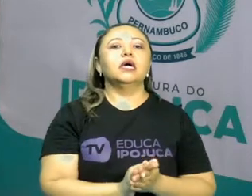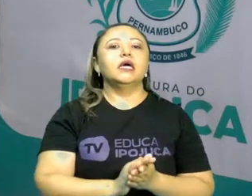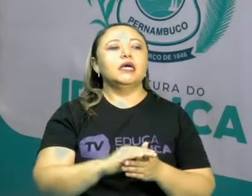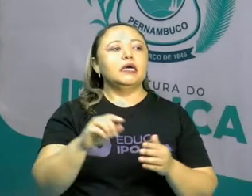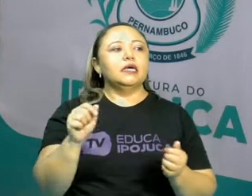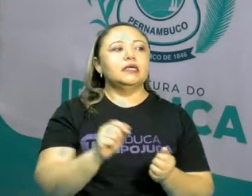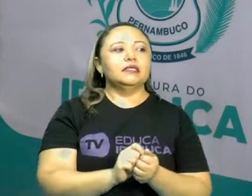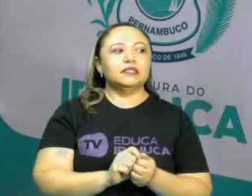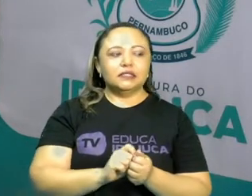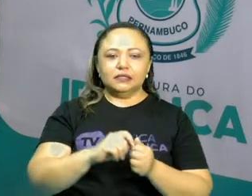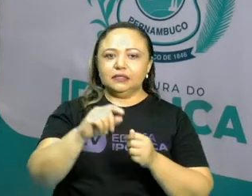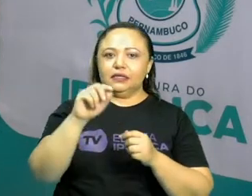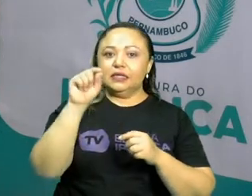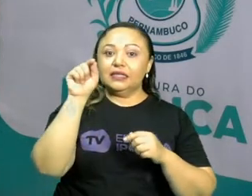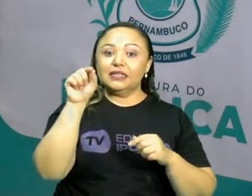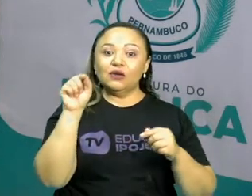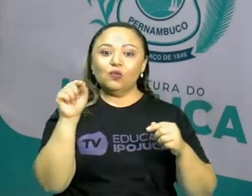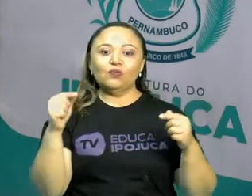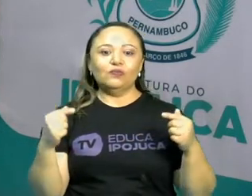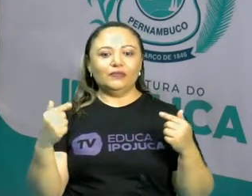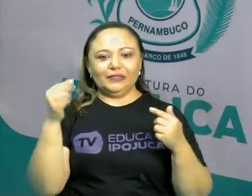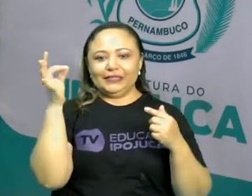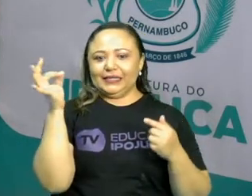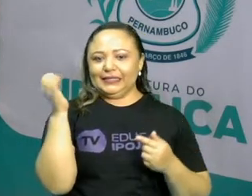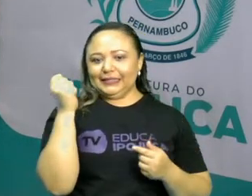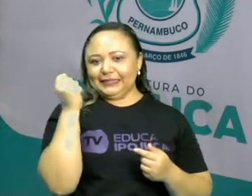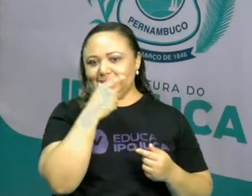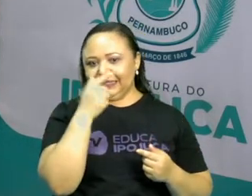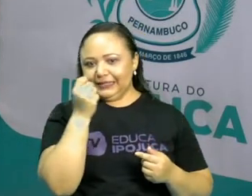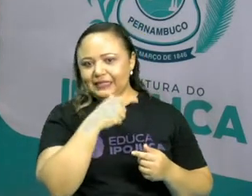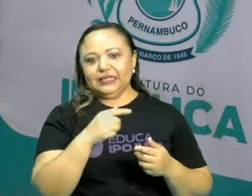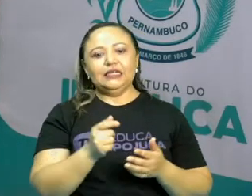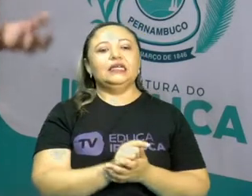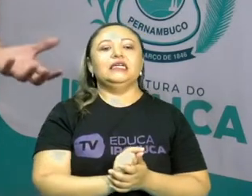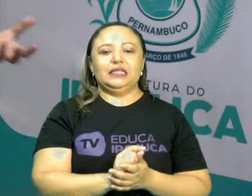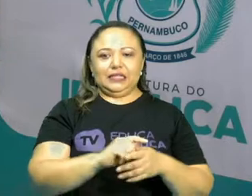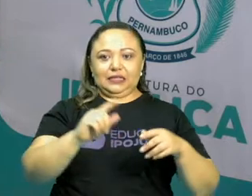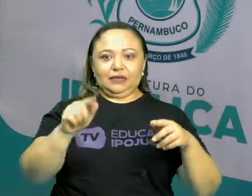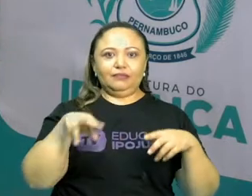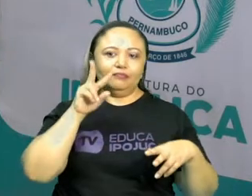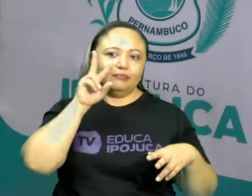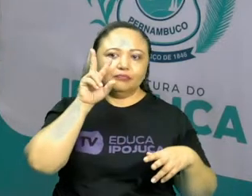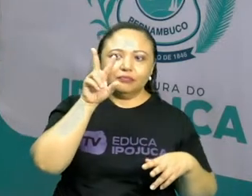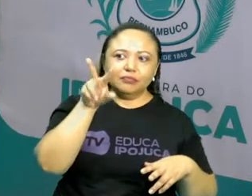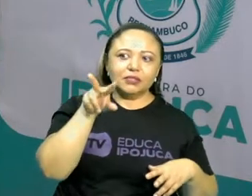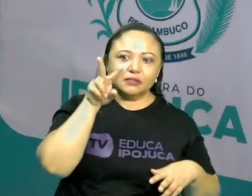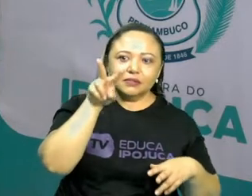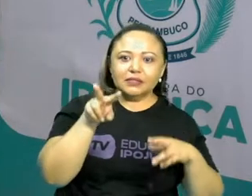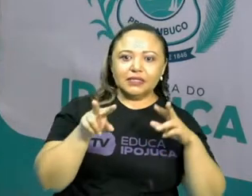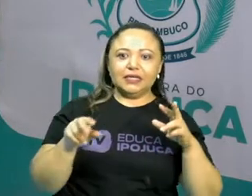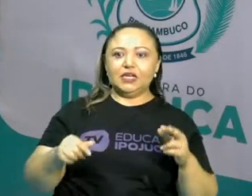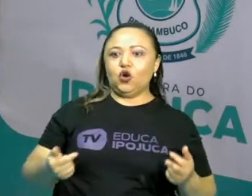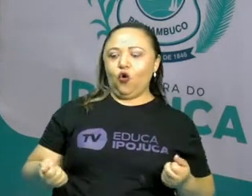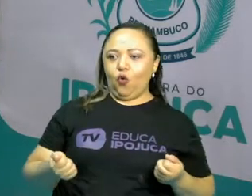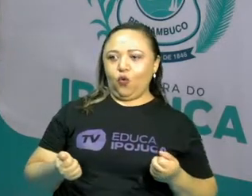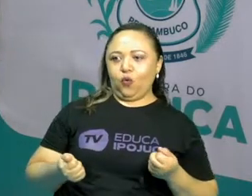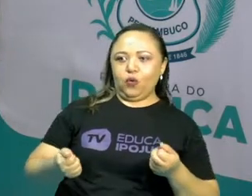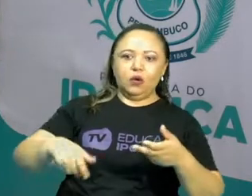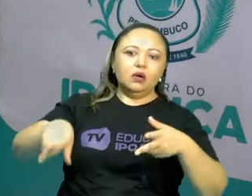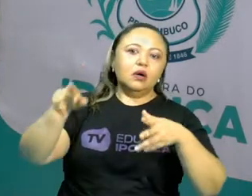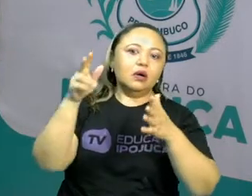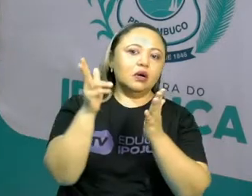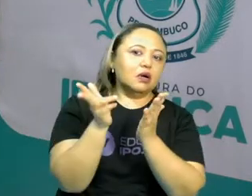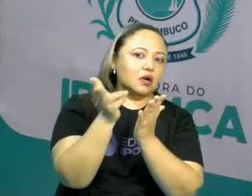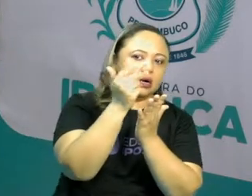cômica, tá certo? Esse exagero, tanto pode ser, tanto na parte visual, como pode ser na